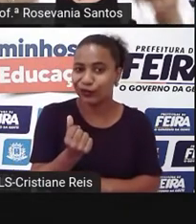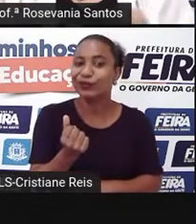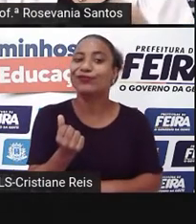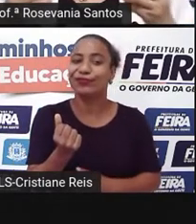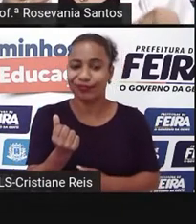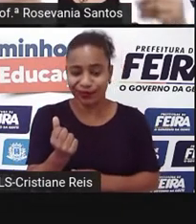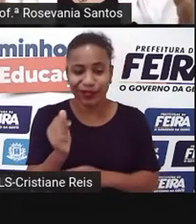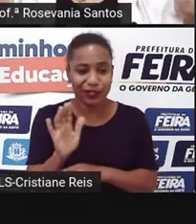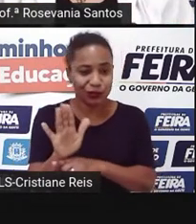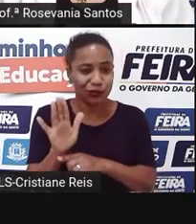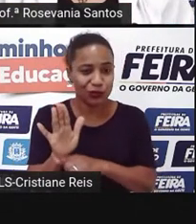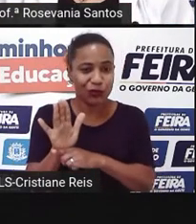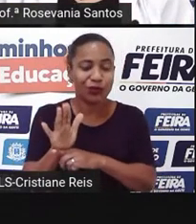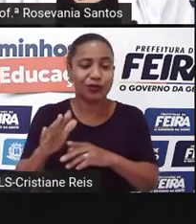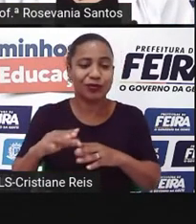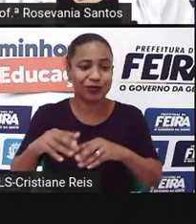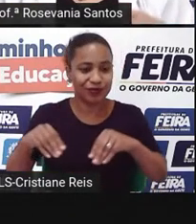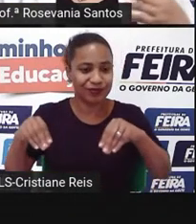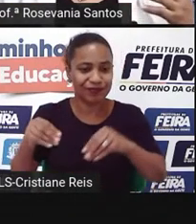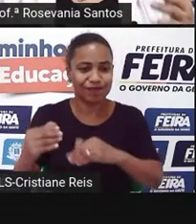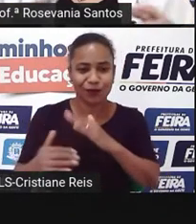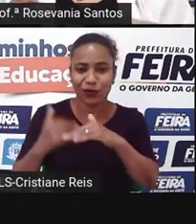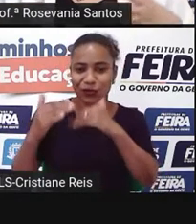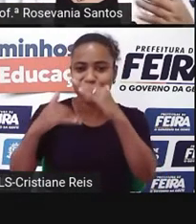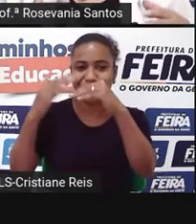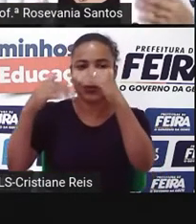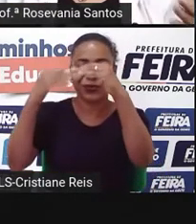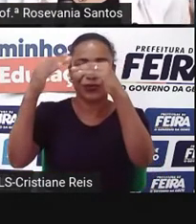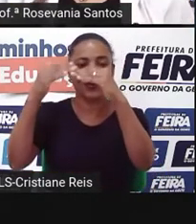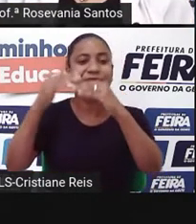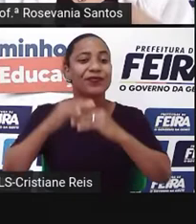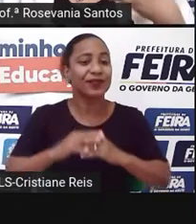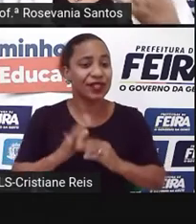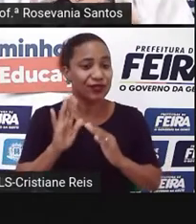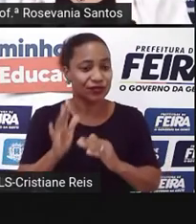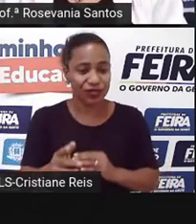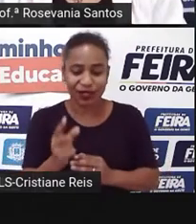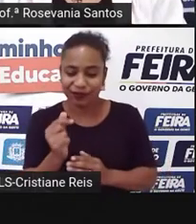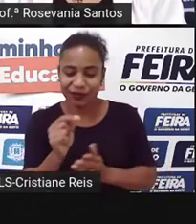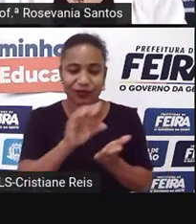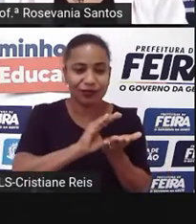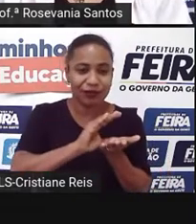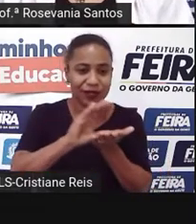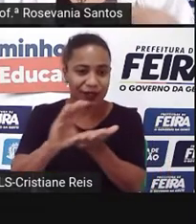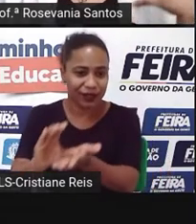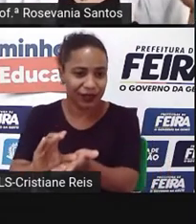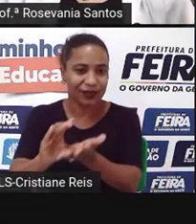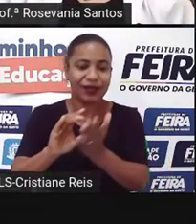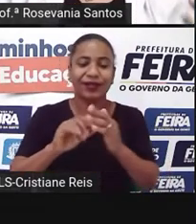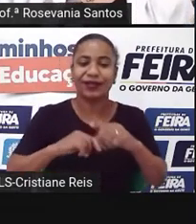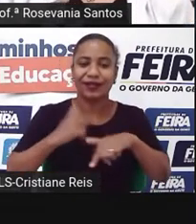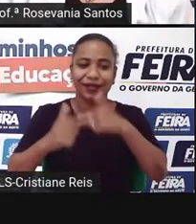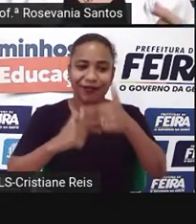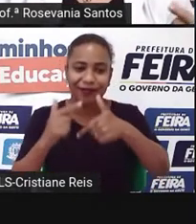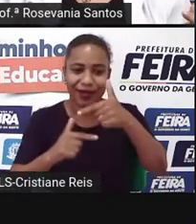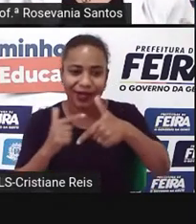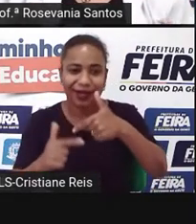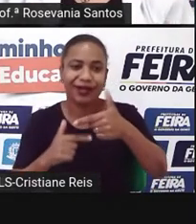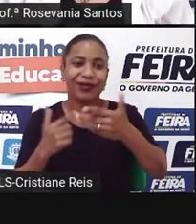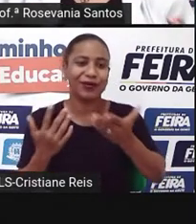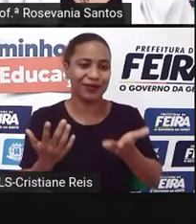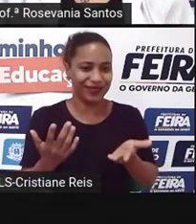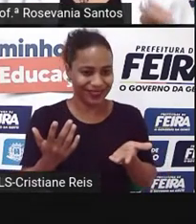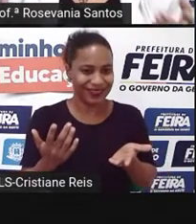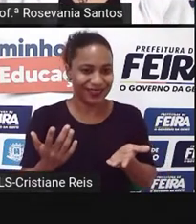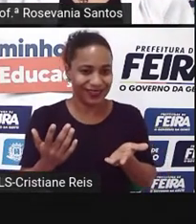e, consequentemente, eles... Como já tinham investimento, a geração de empregos, já tinha, né? Uma